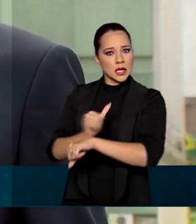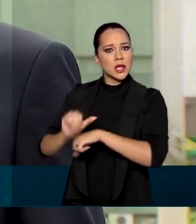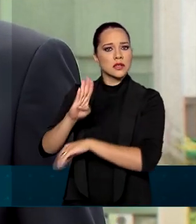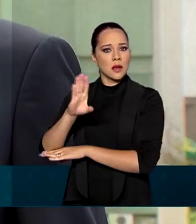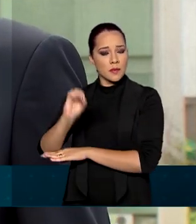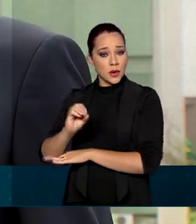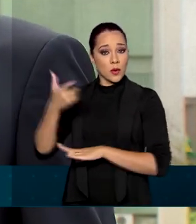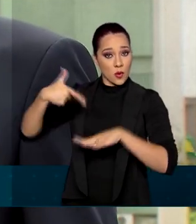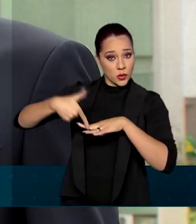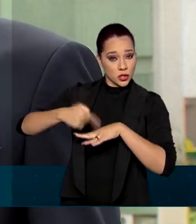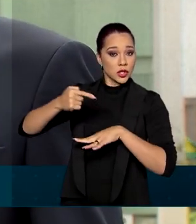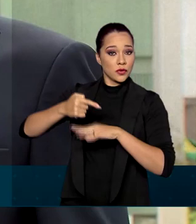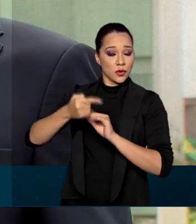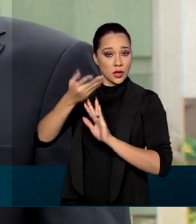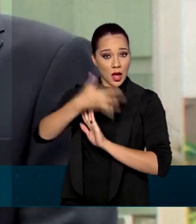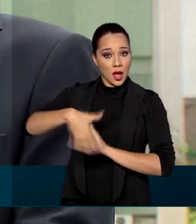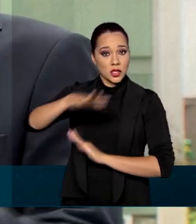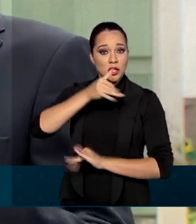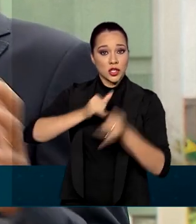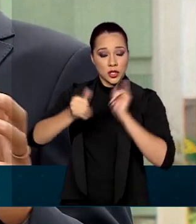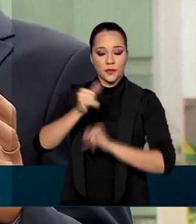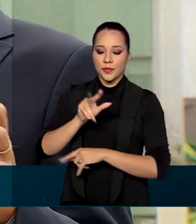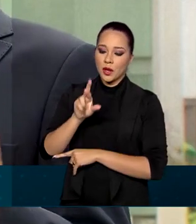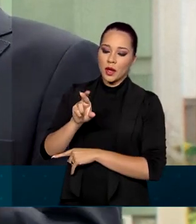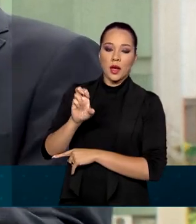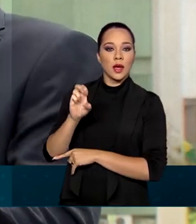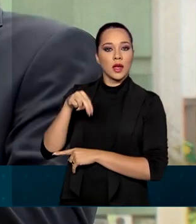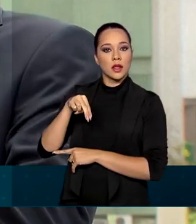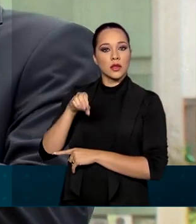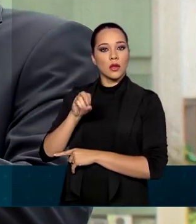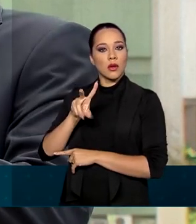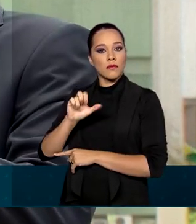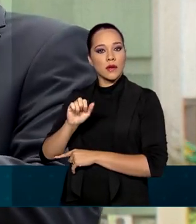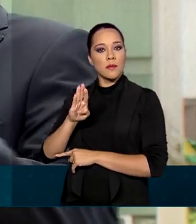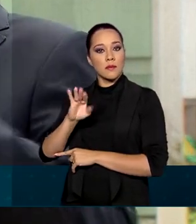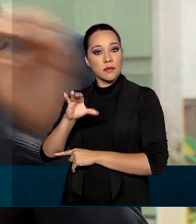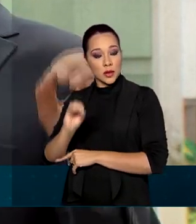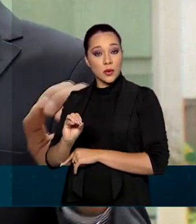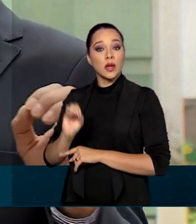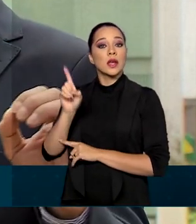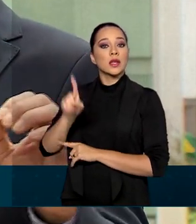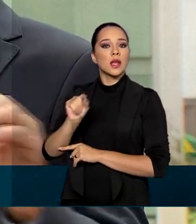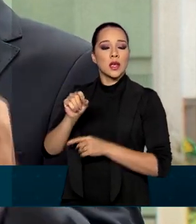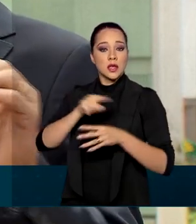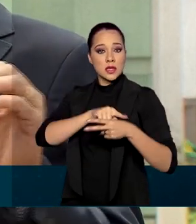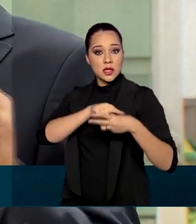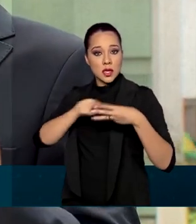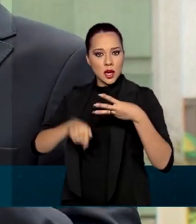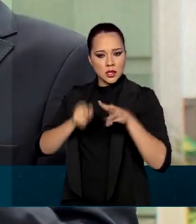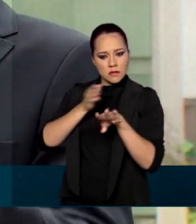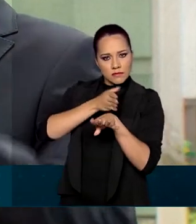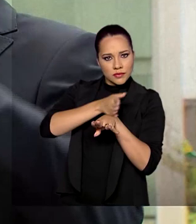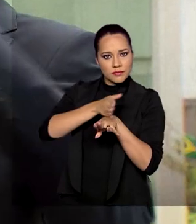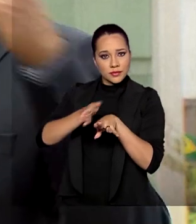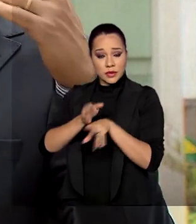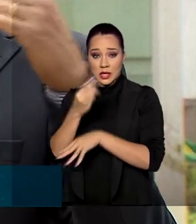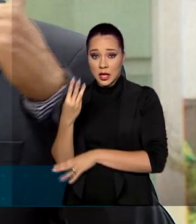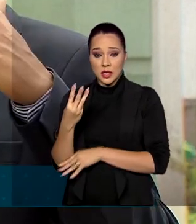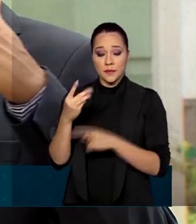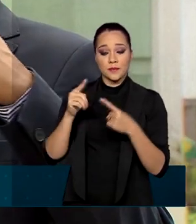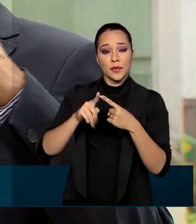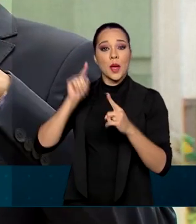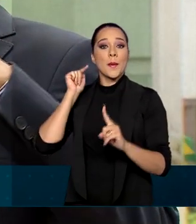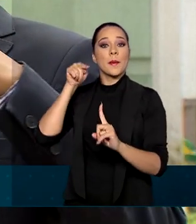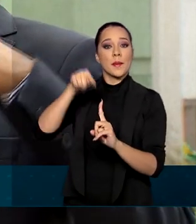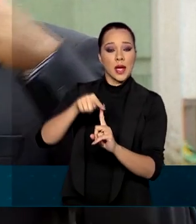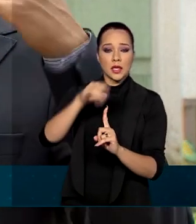matriz energética, o RenovaBio tem um mecanismo de três eixos básicos. O primeiro são metas